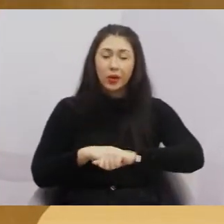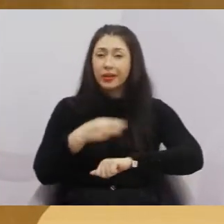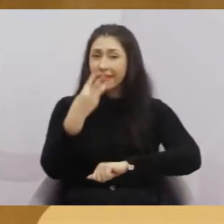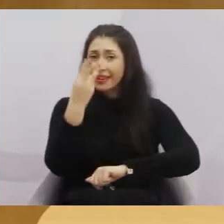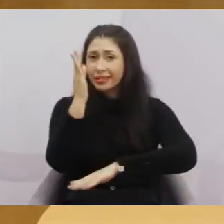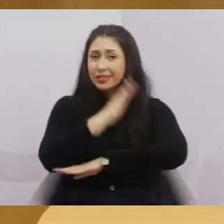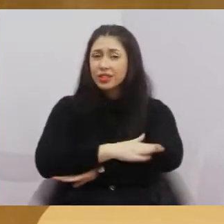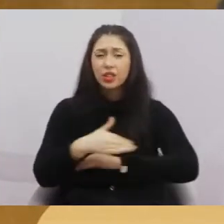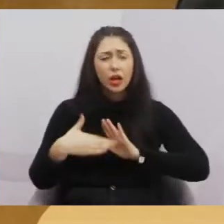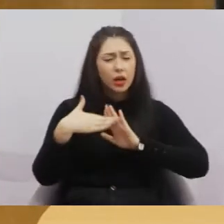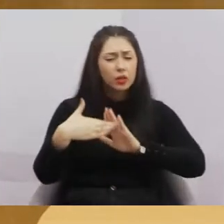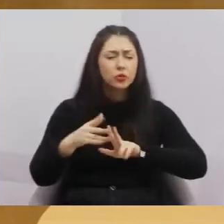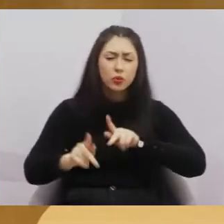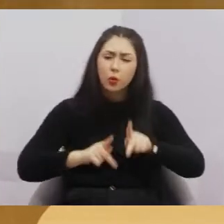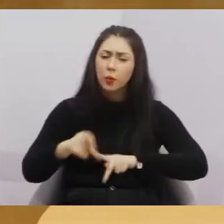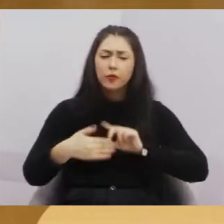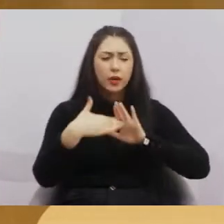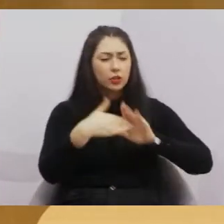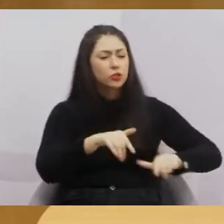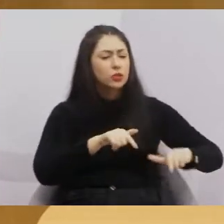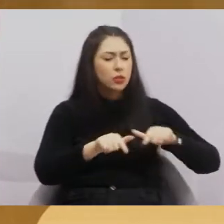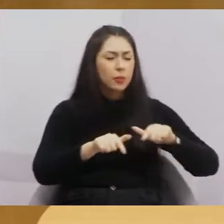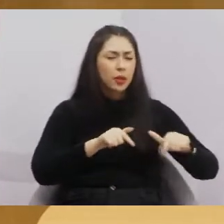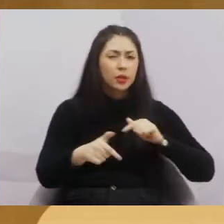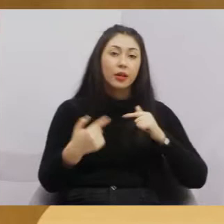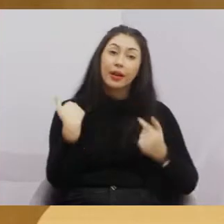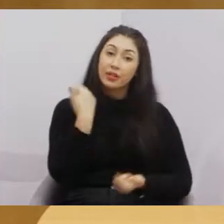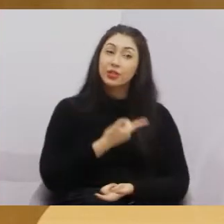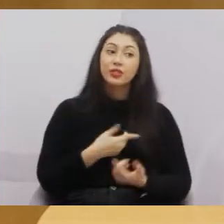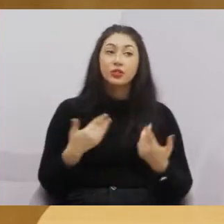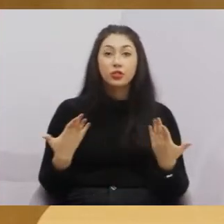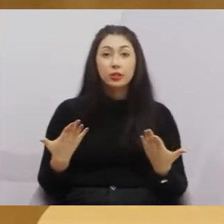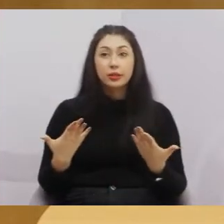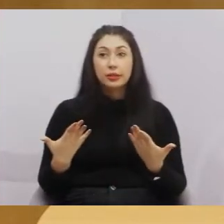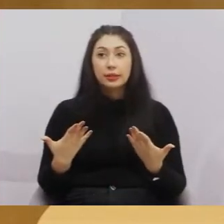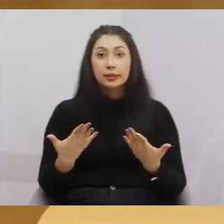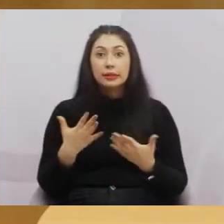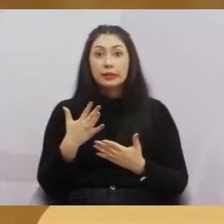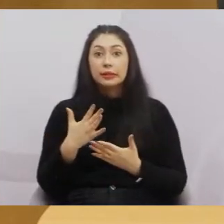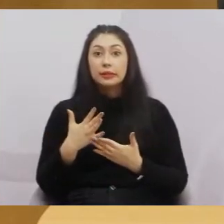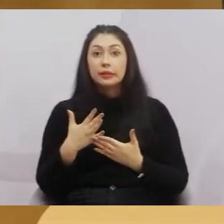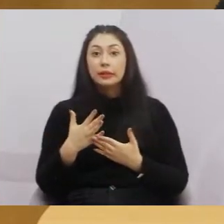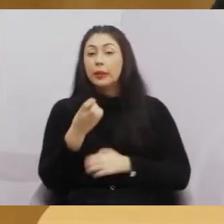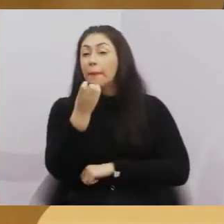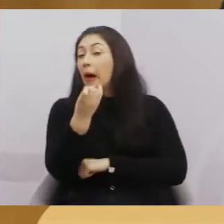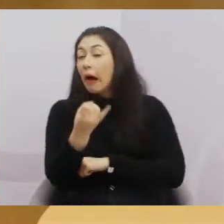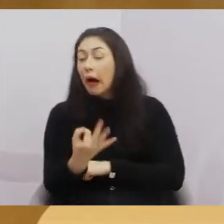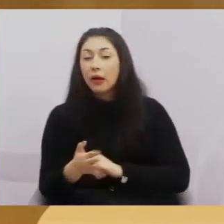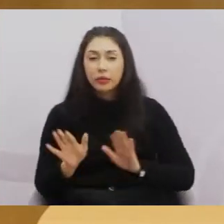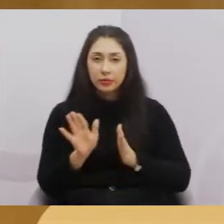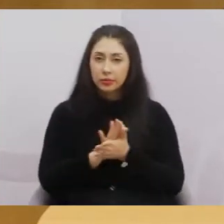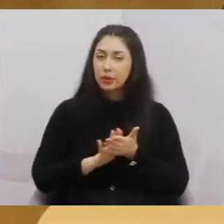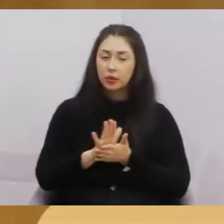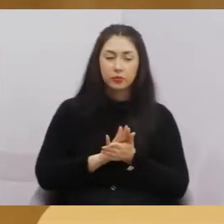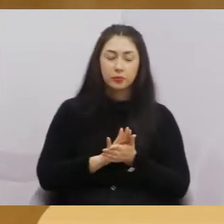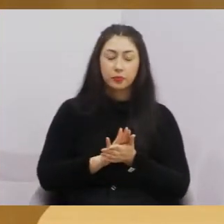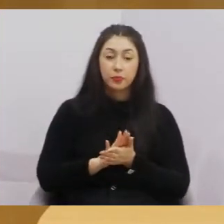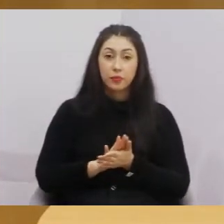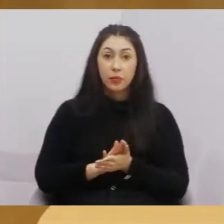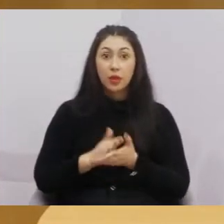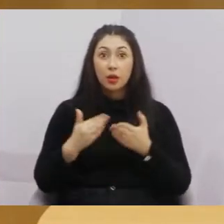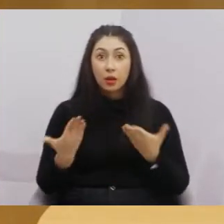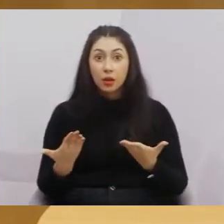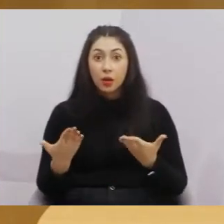atende a população, atende os trabalhadores e a gente não vai terminar tão tarde assim como está terminando. Então,